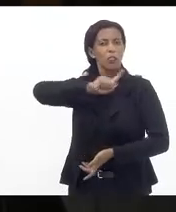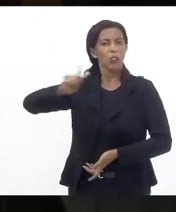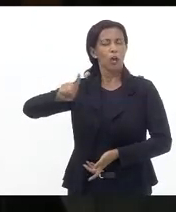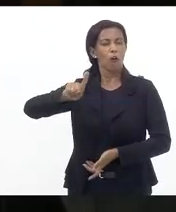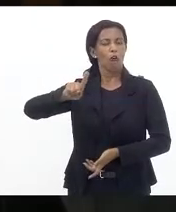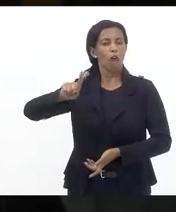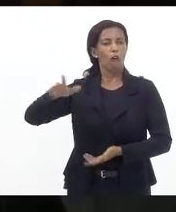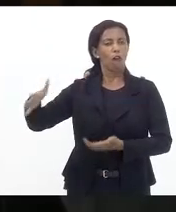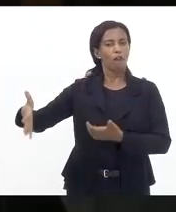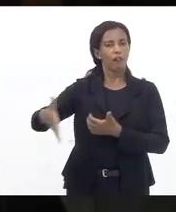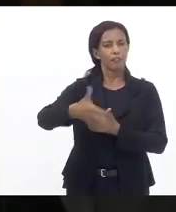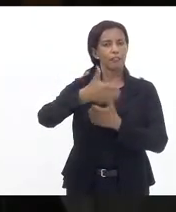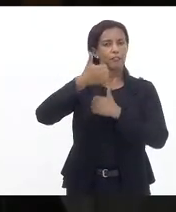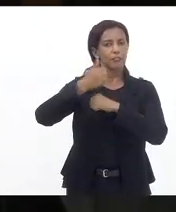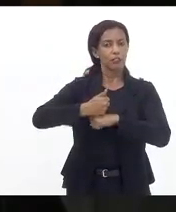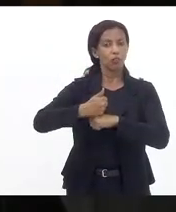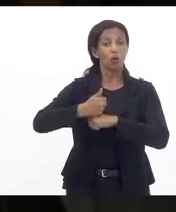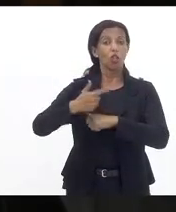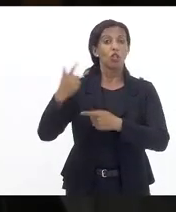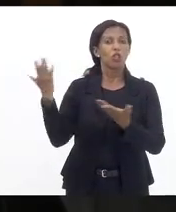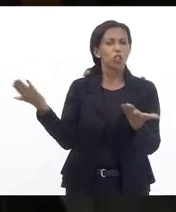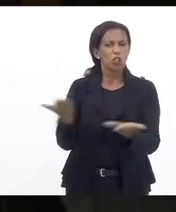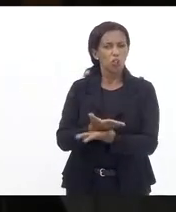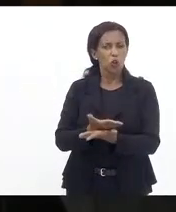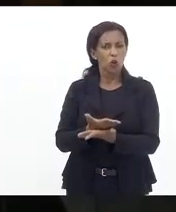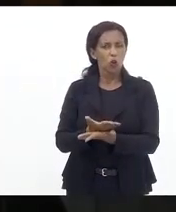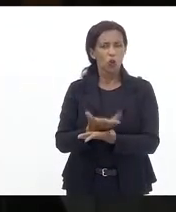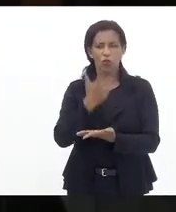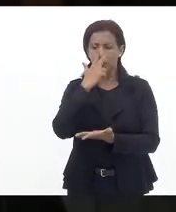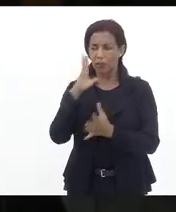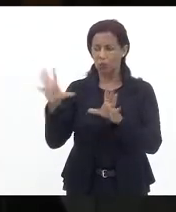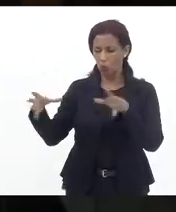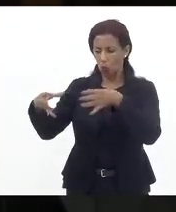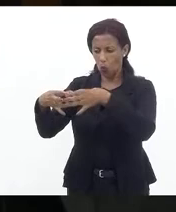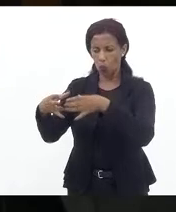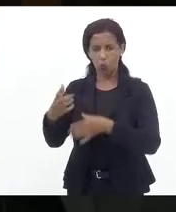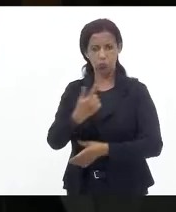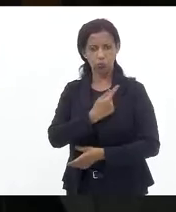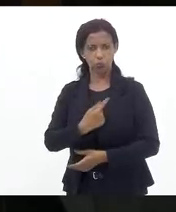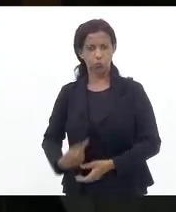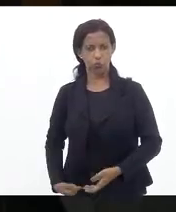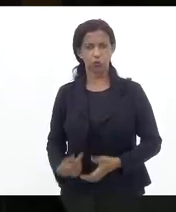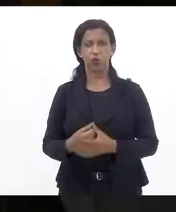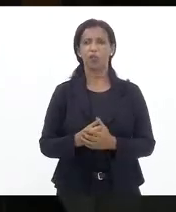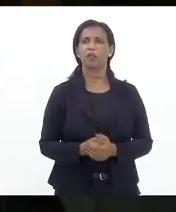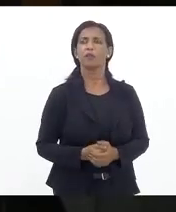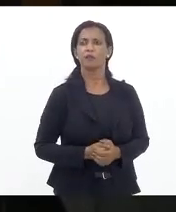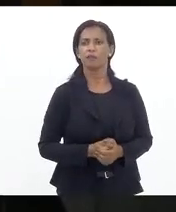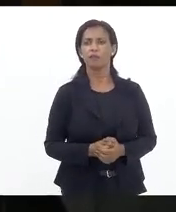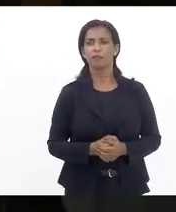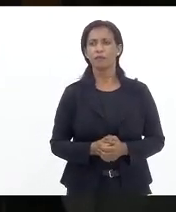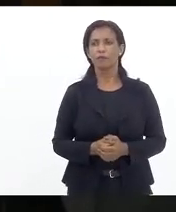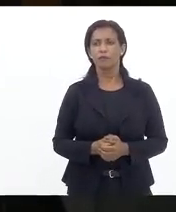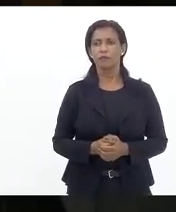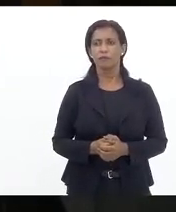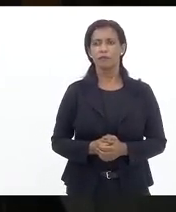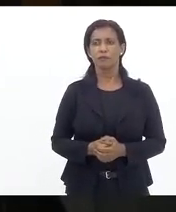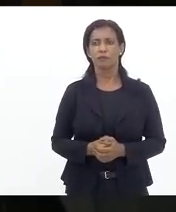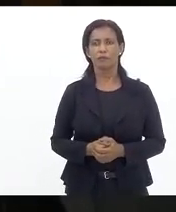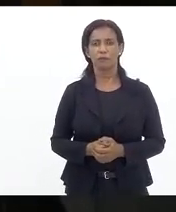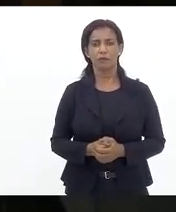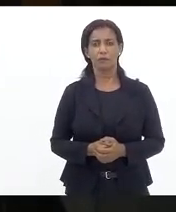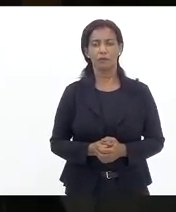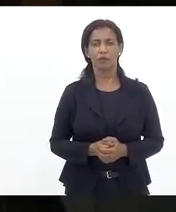que hoje sustenta uma parte considerável desse governo e quer estabelecer um regime